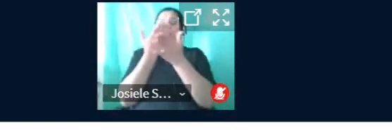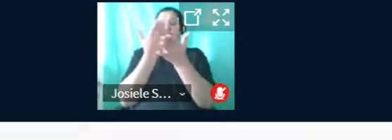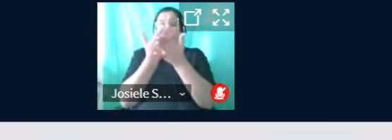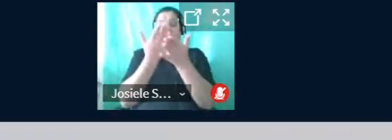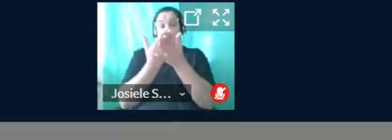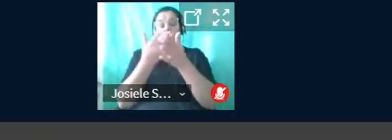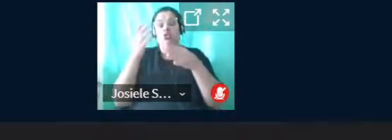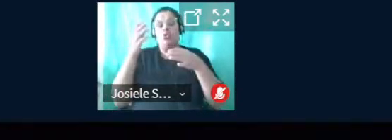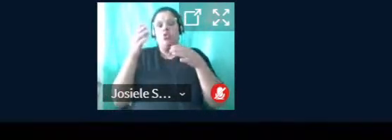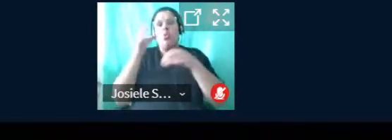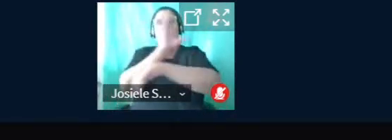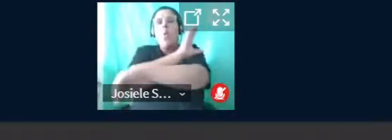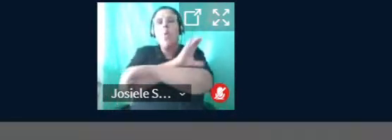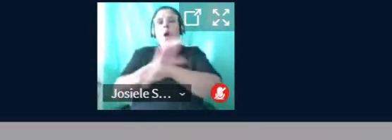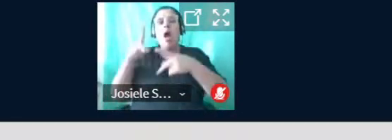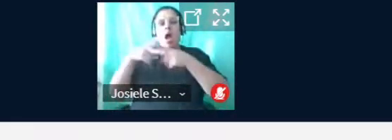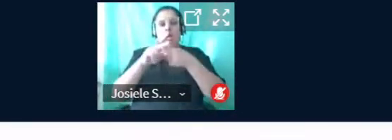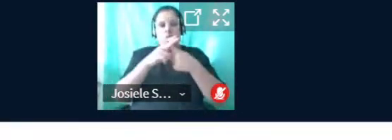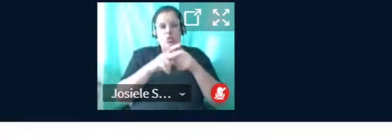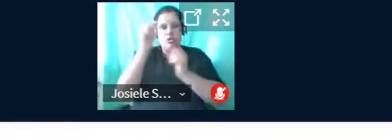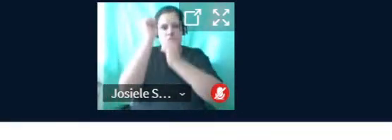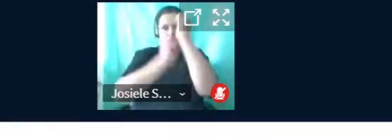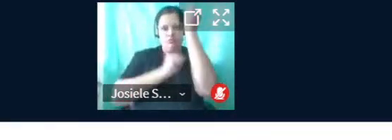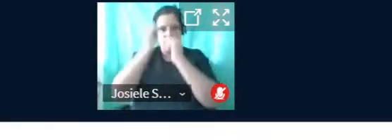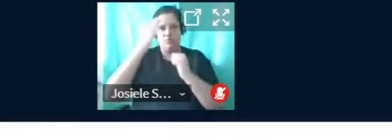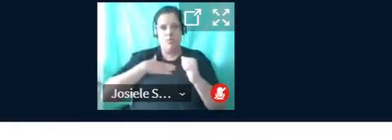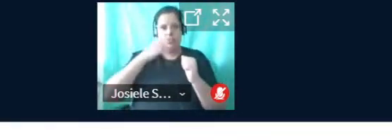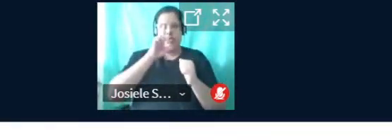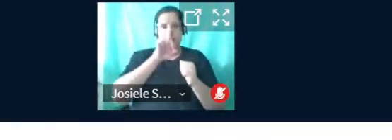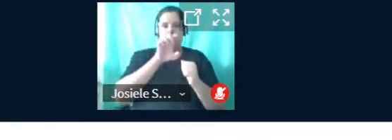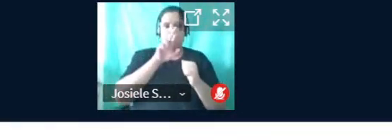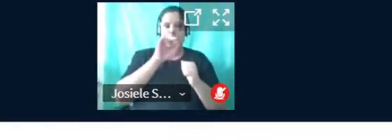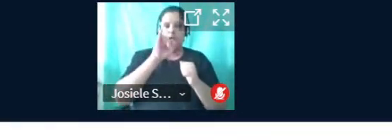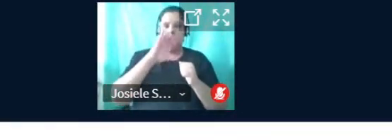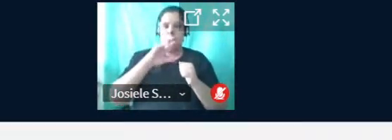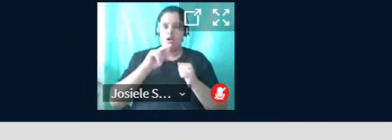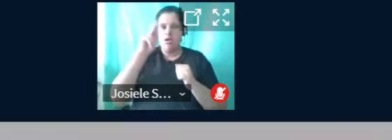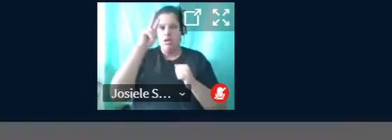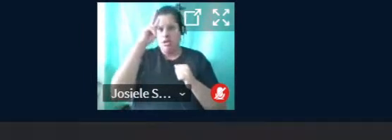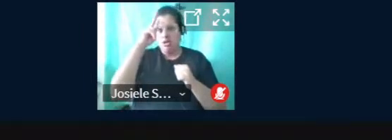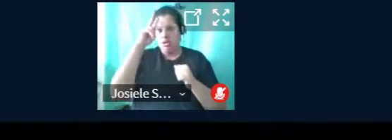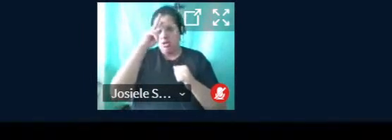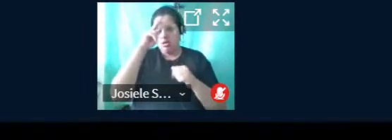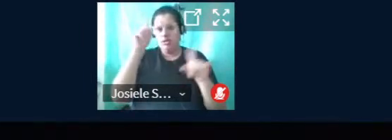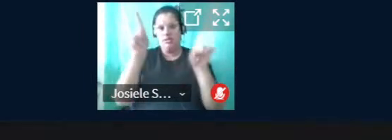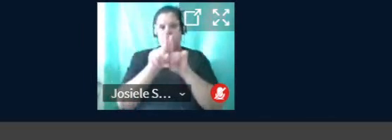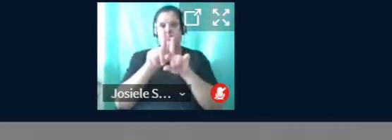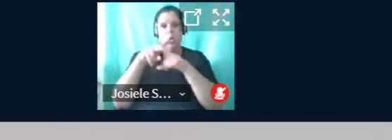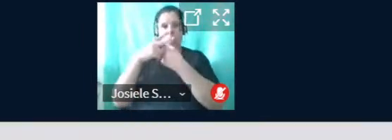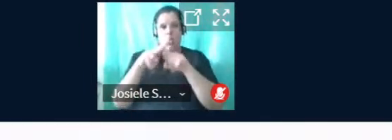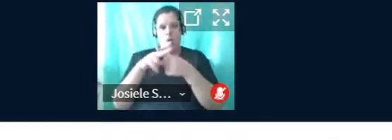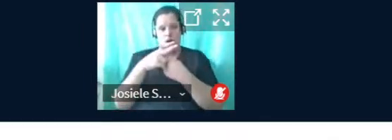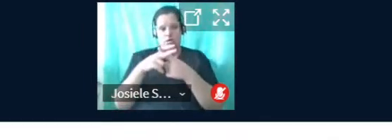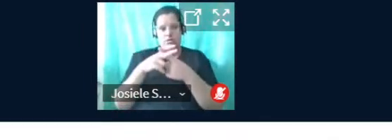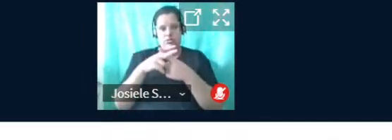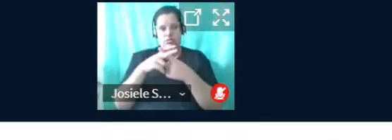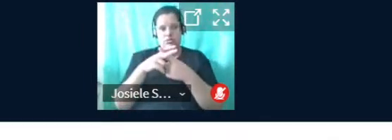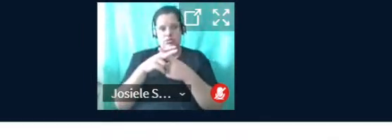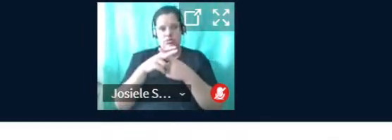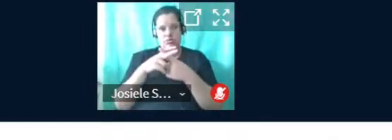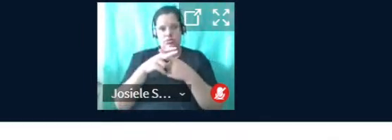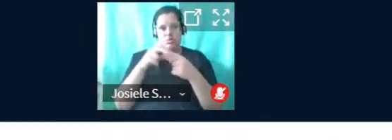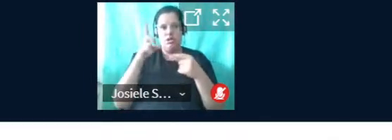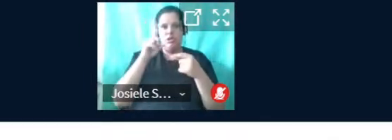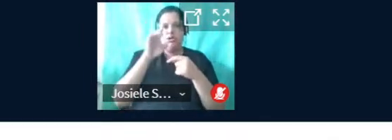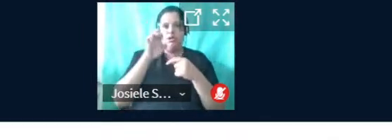segundo ano integrado. Me chamo Dereck Pereira Marques e estou no segundo ano de automação. Eu sou Diego Batanada de